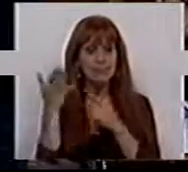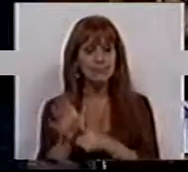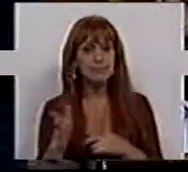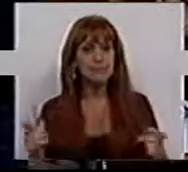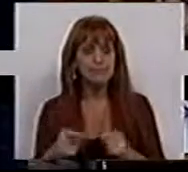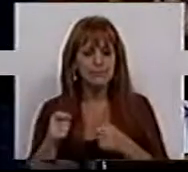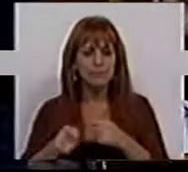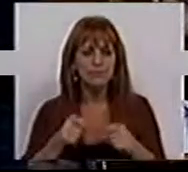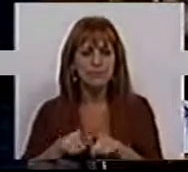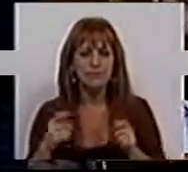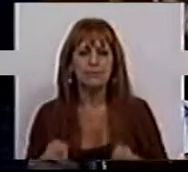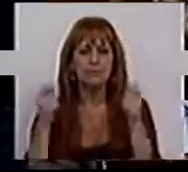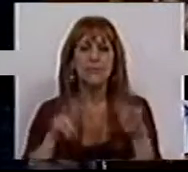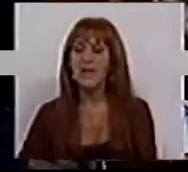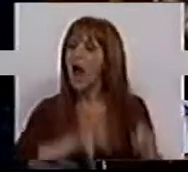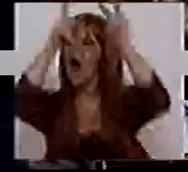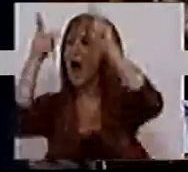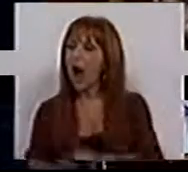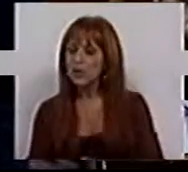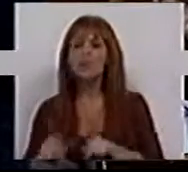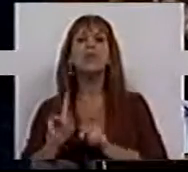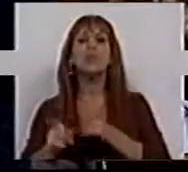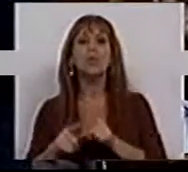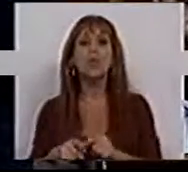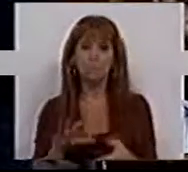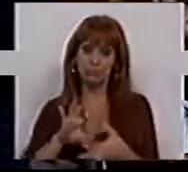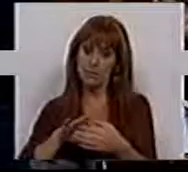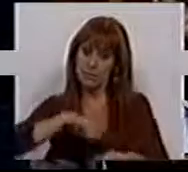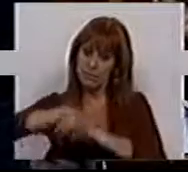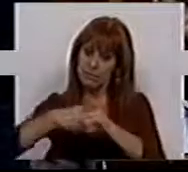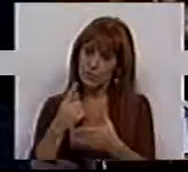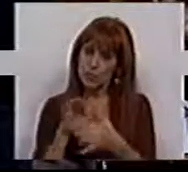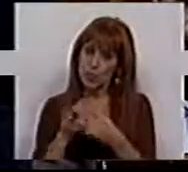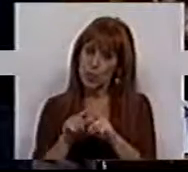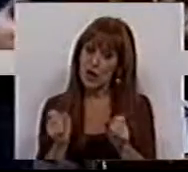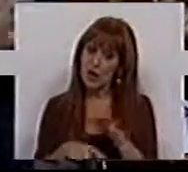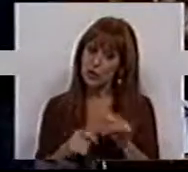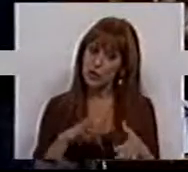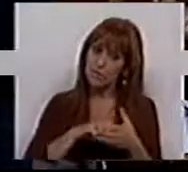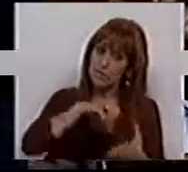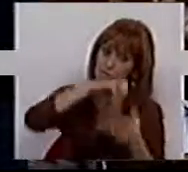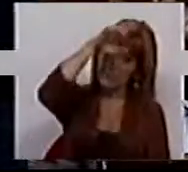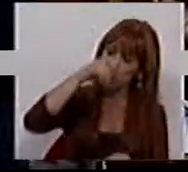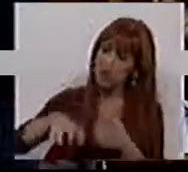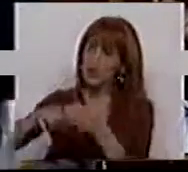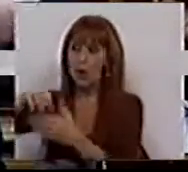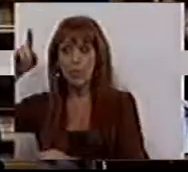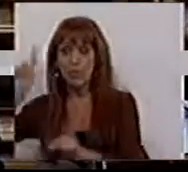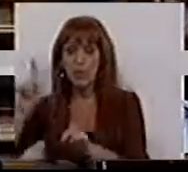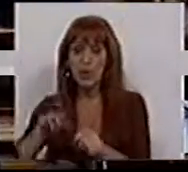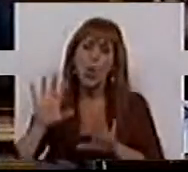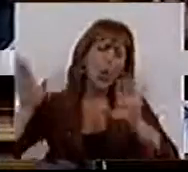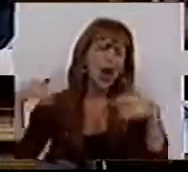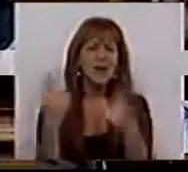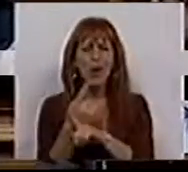nomeadamente os organismos de investimento alternativo, que são híbridos, não são fundos de investimento imobiliário nem imobiliário, são